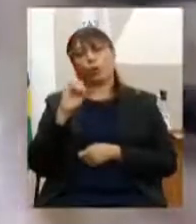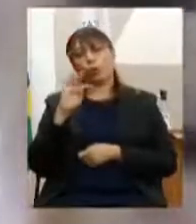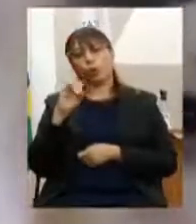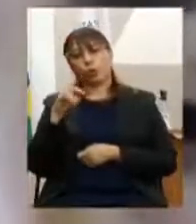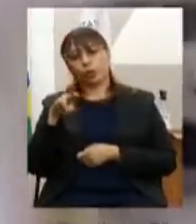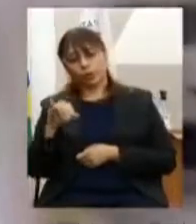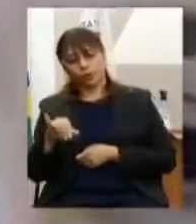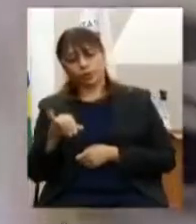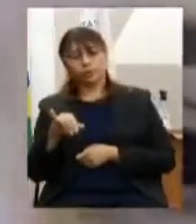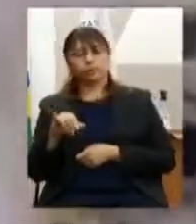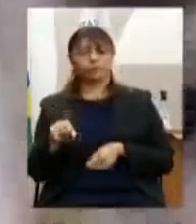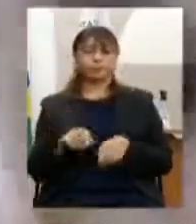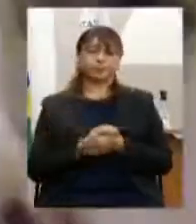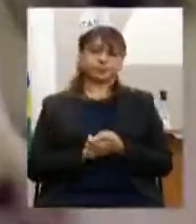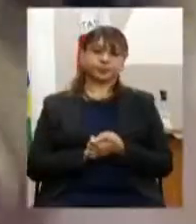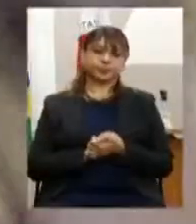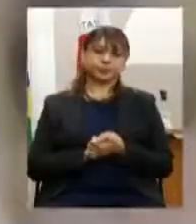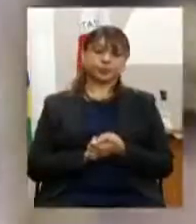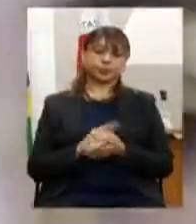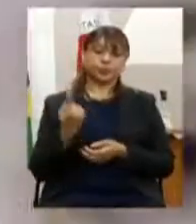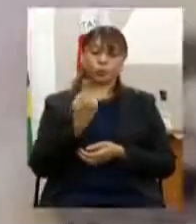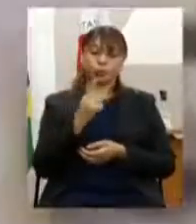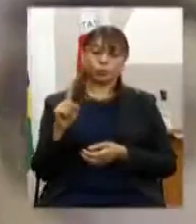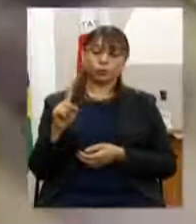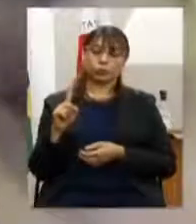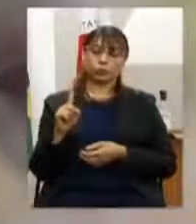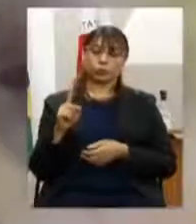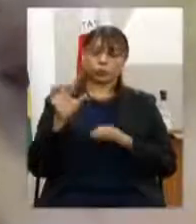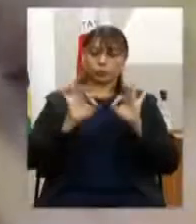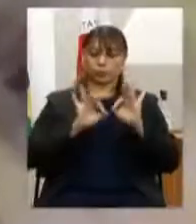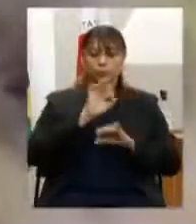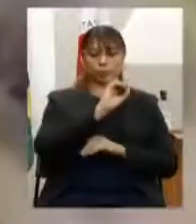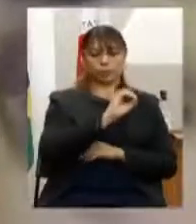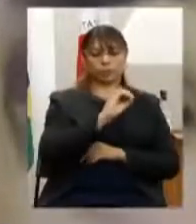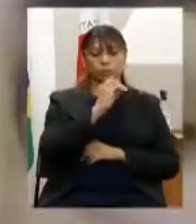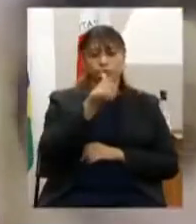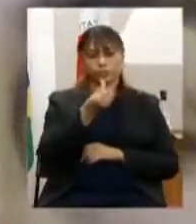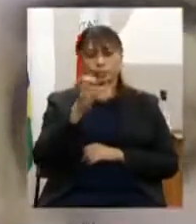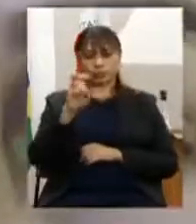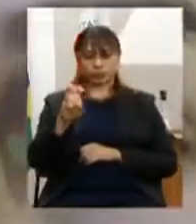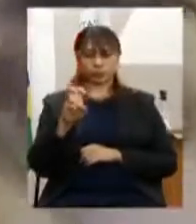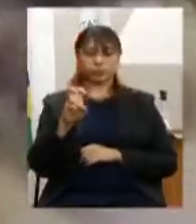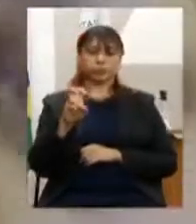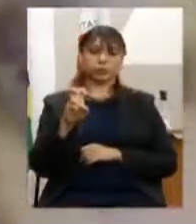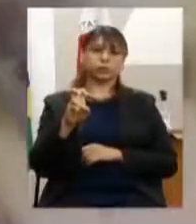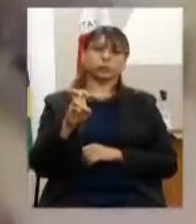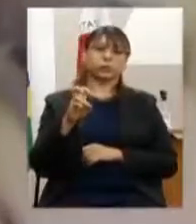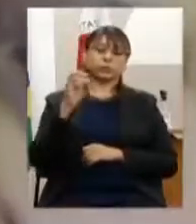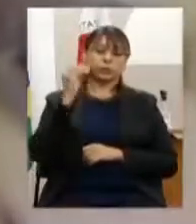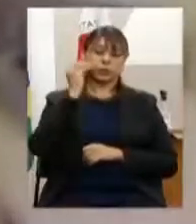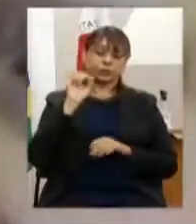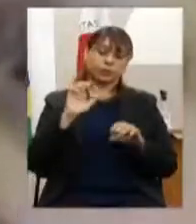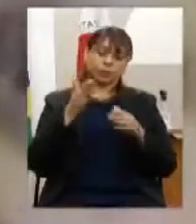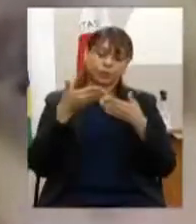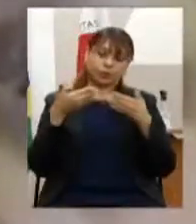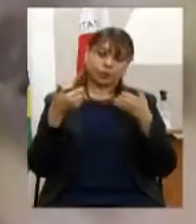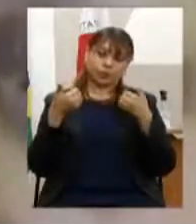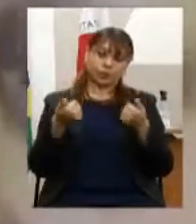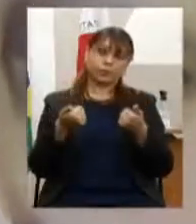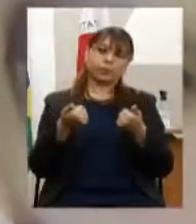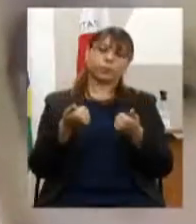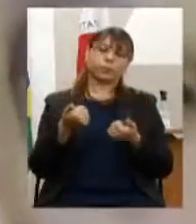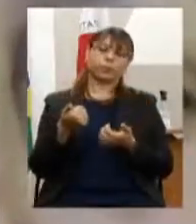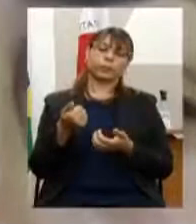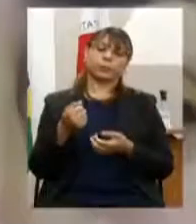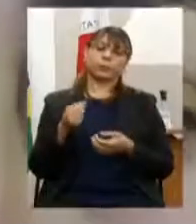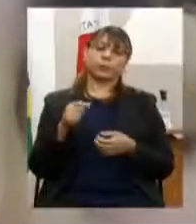apoiados. E, por fim, no programa 065, chamado de aprimoramento da política estadual de